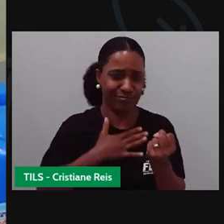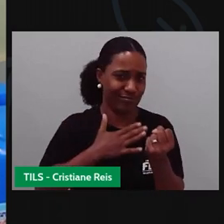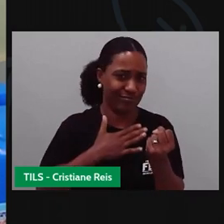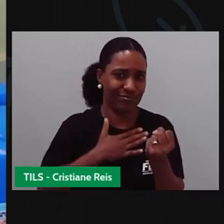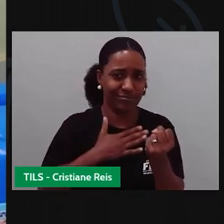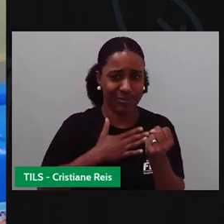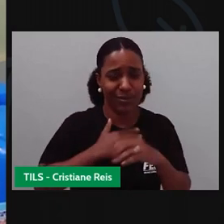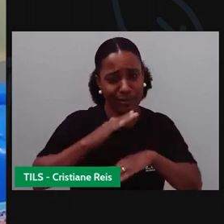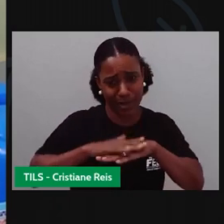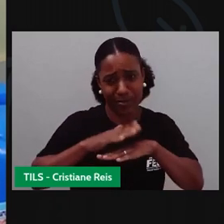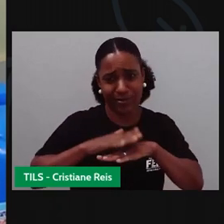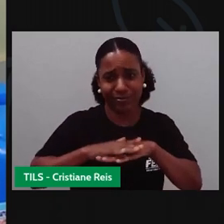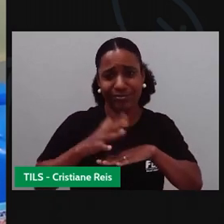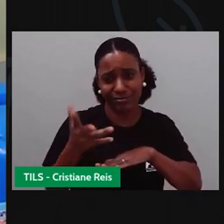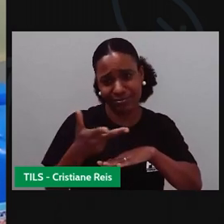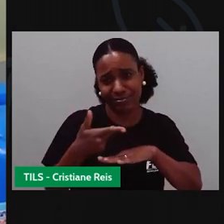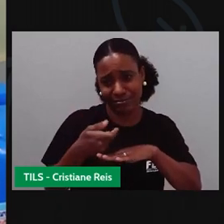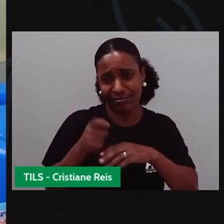Não posso? Posso.